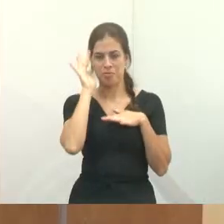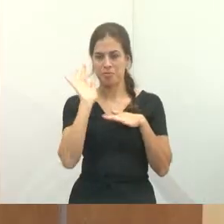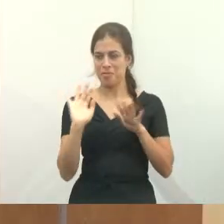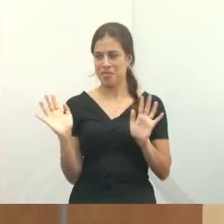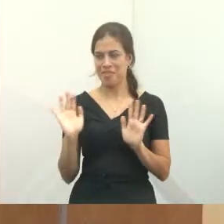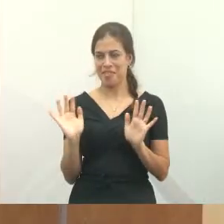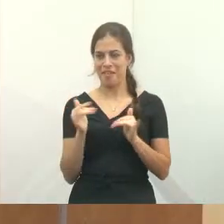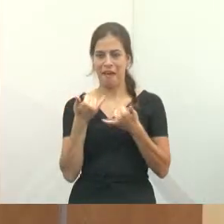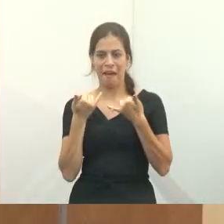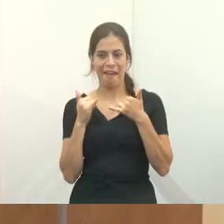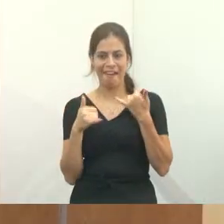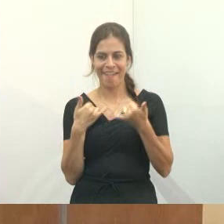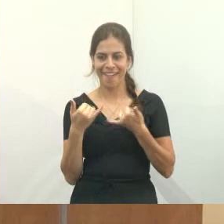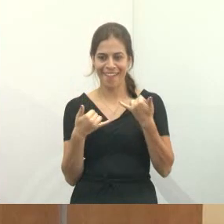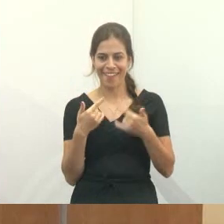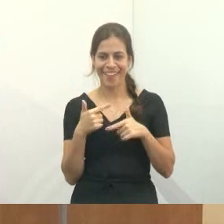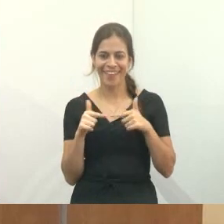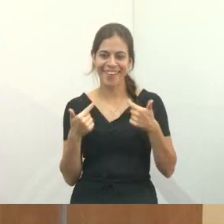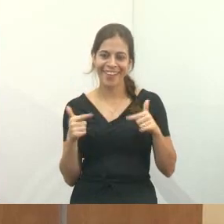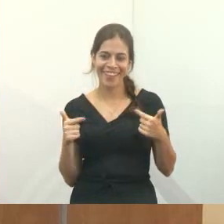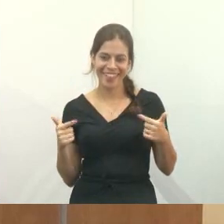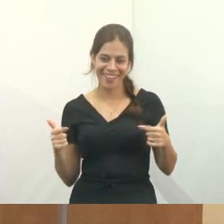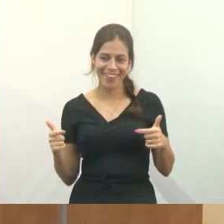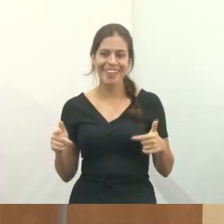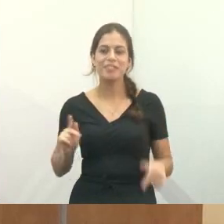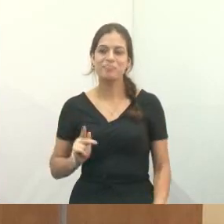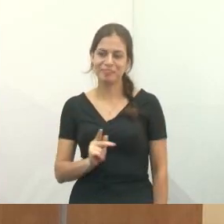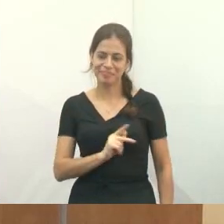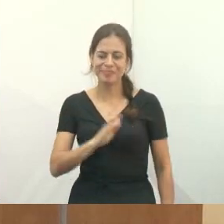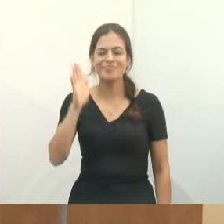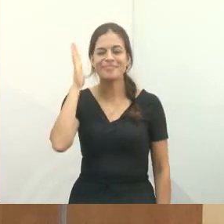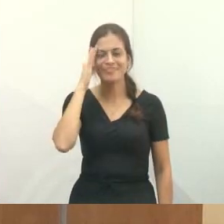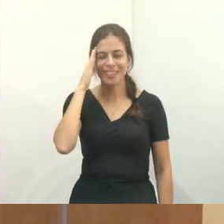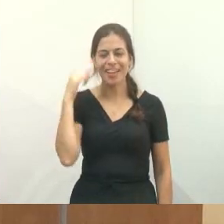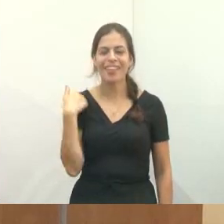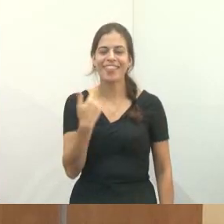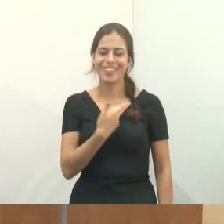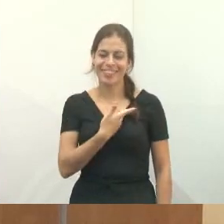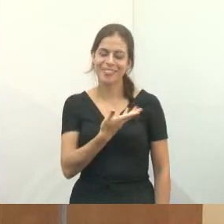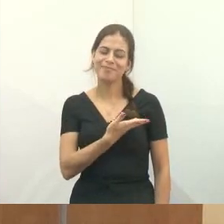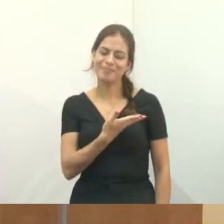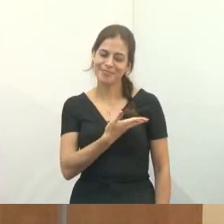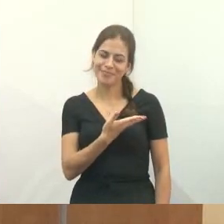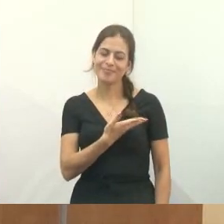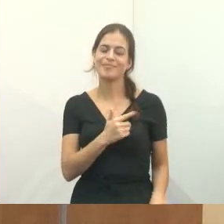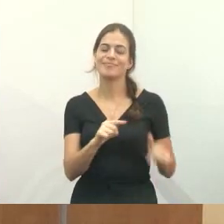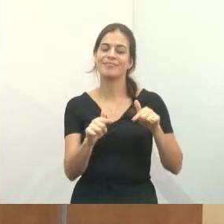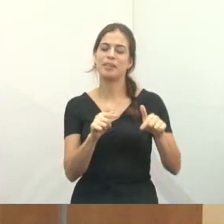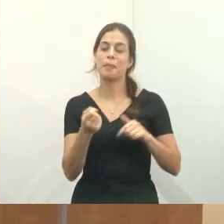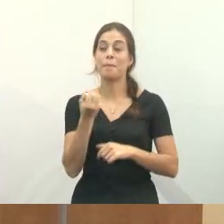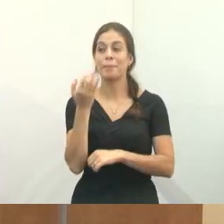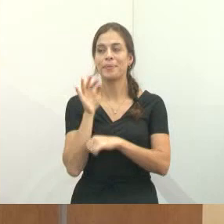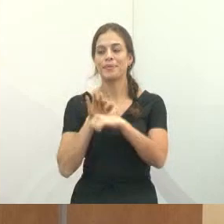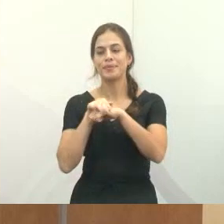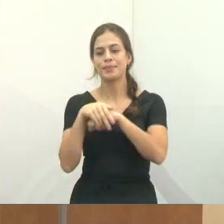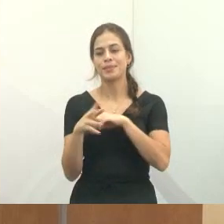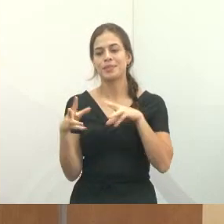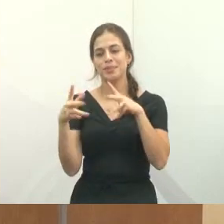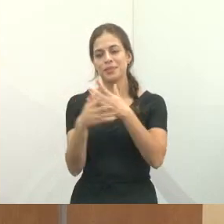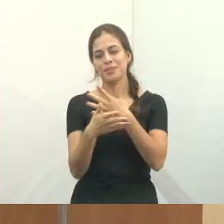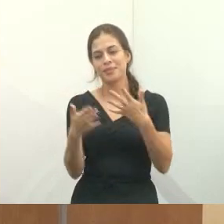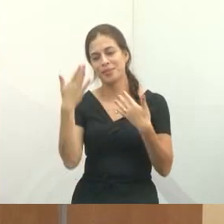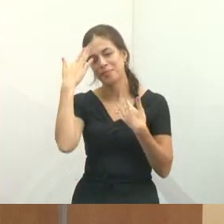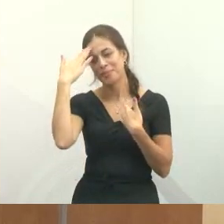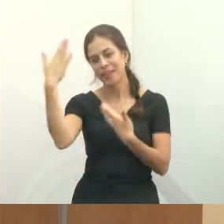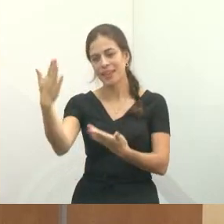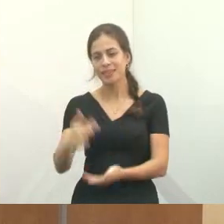Então, pastor, brincadeira à parte, sabe que estamos companheiros de trabalho. Uma boa noite a todos. Obrigado.